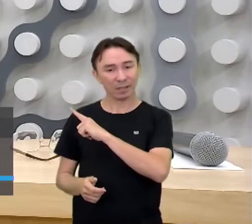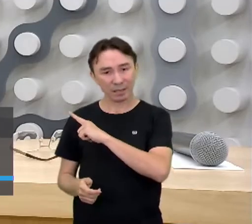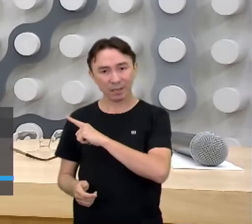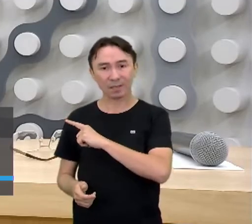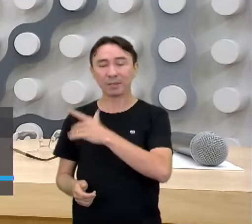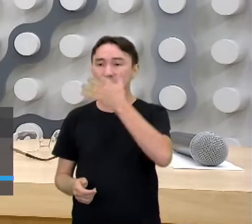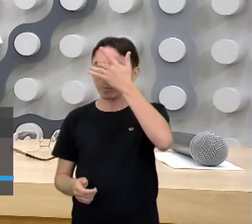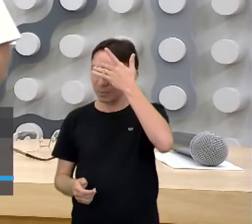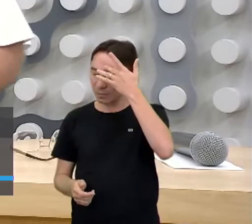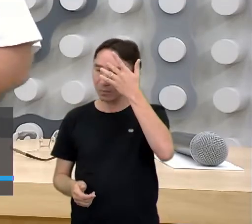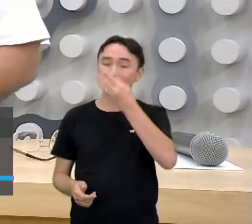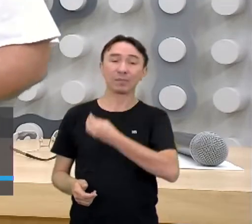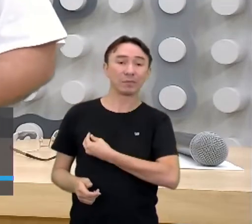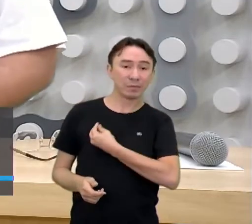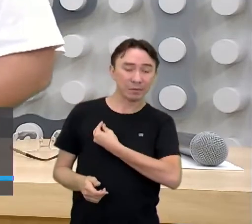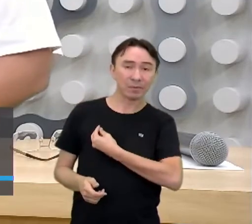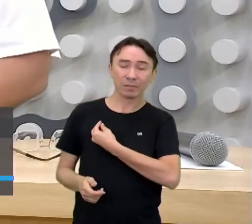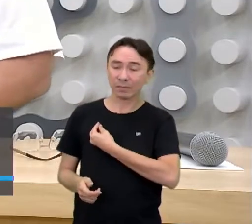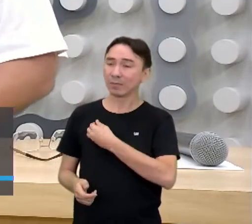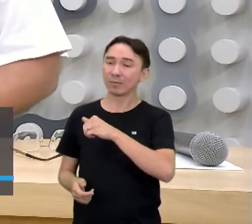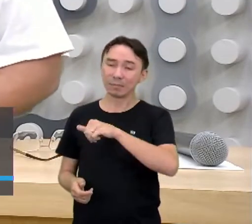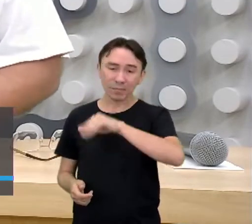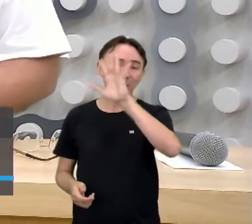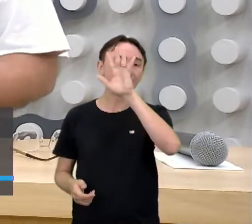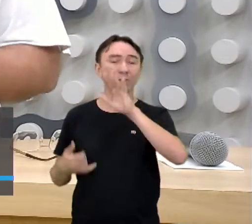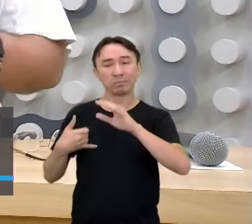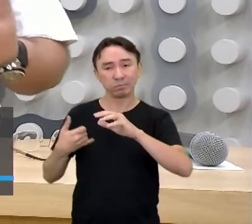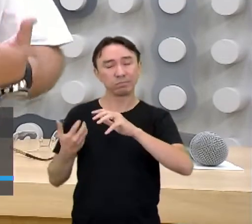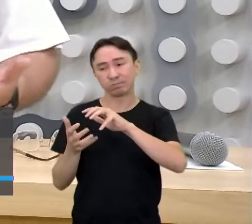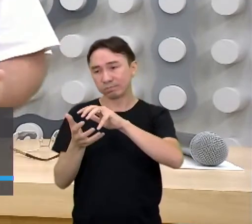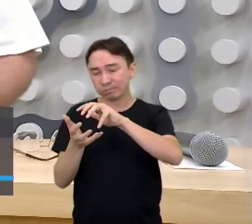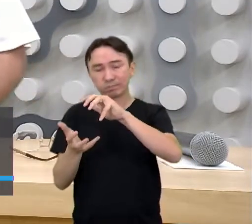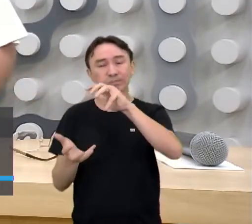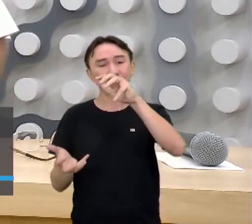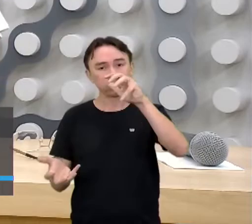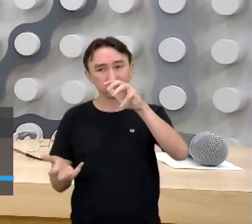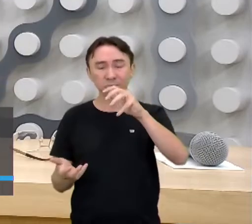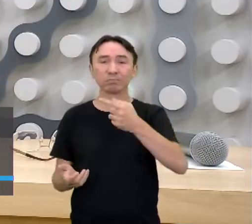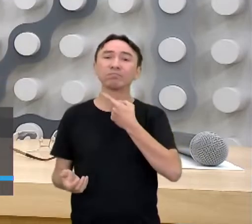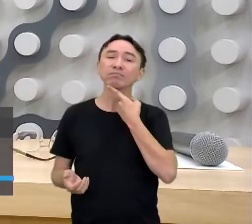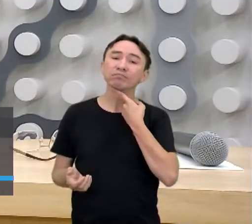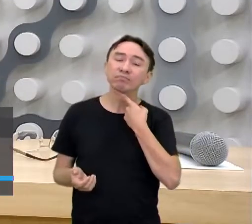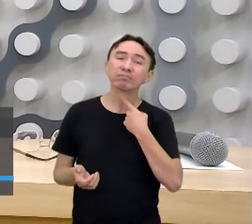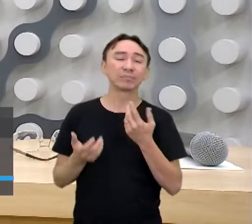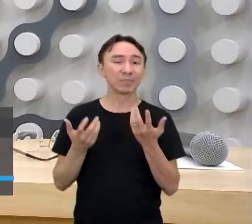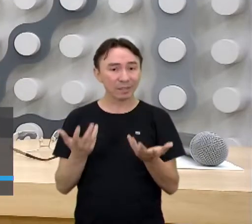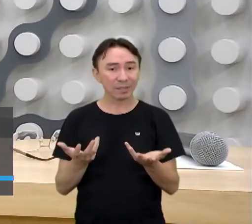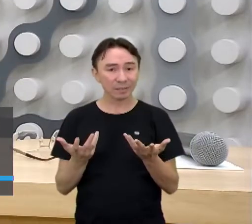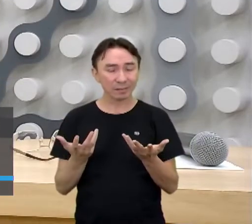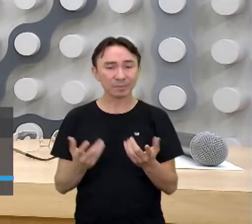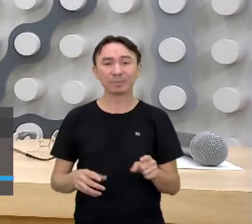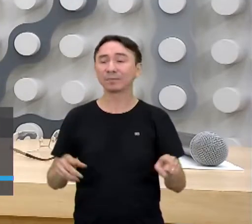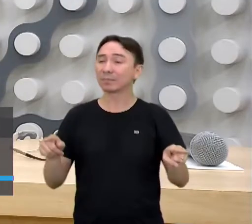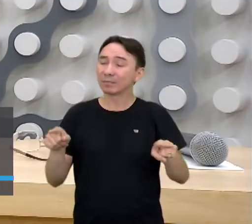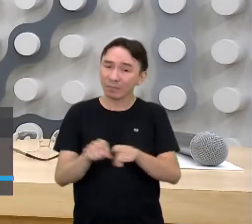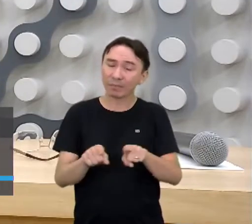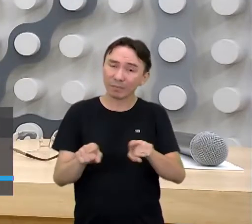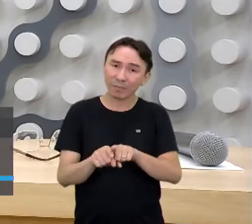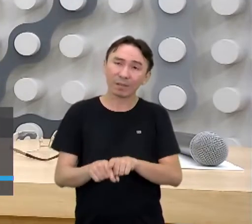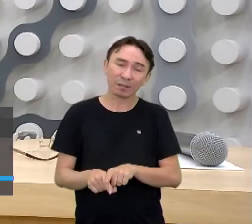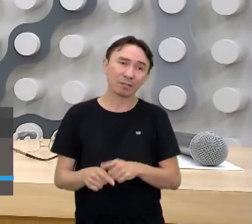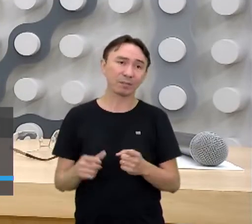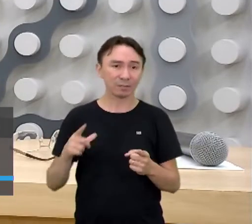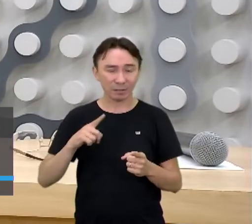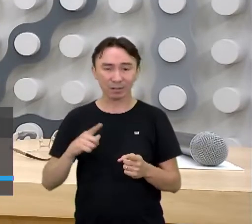pessoas vivam mais, tenham melhor qualidade de vida, uma expectativa de vida alta, mas tem também o interesse econômico, tanto das